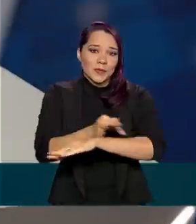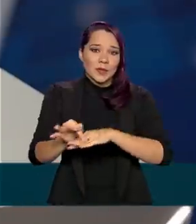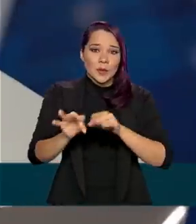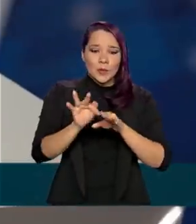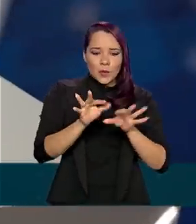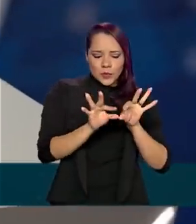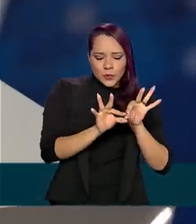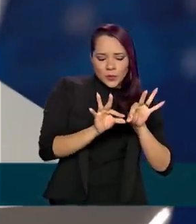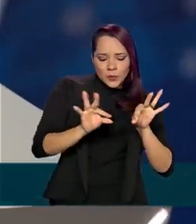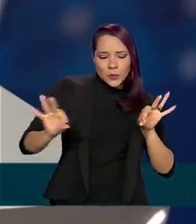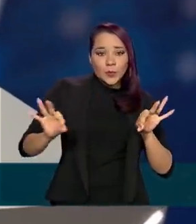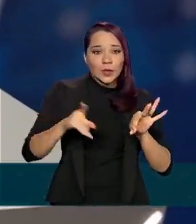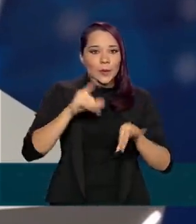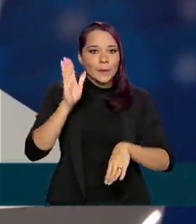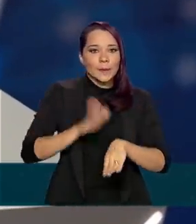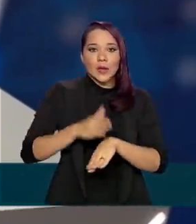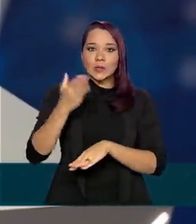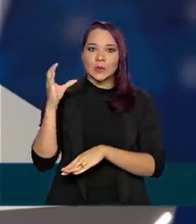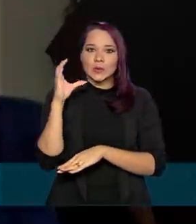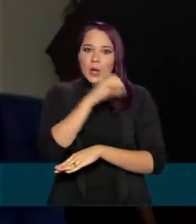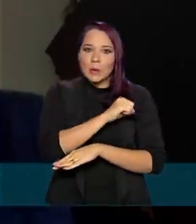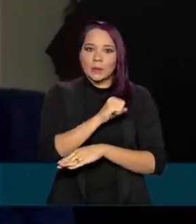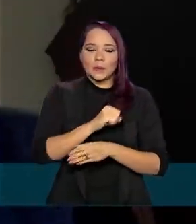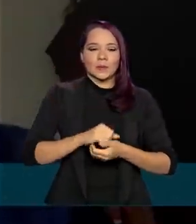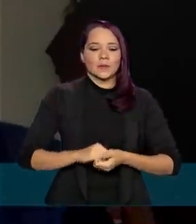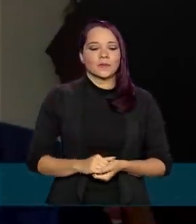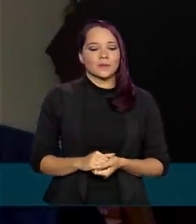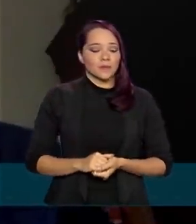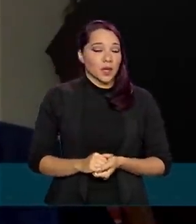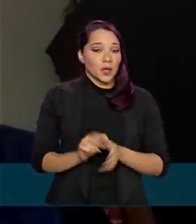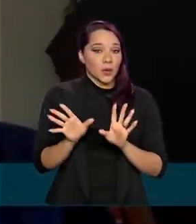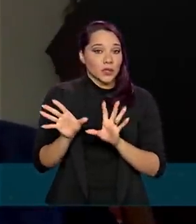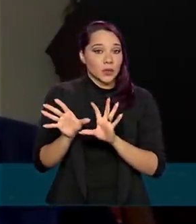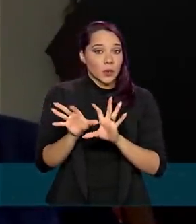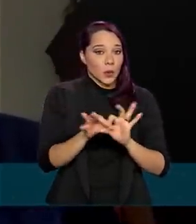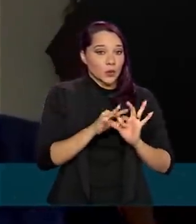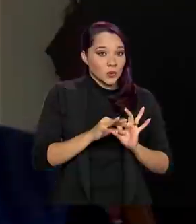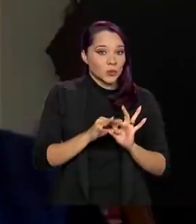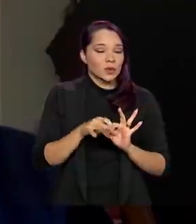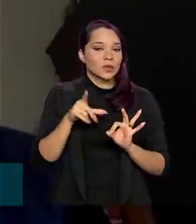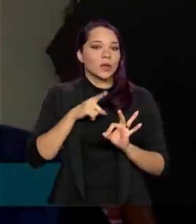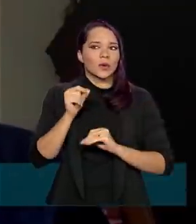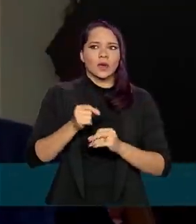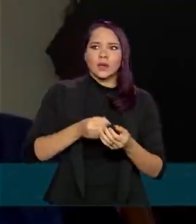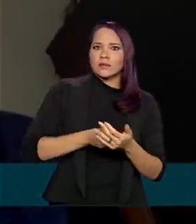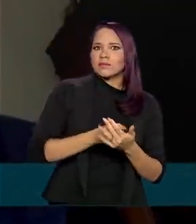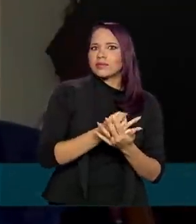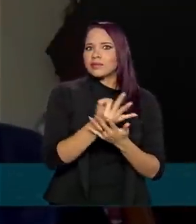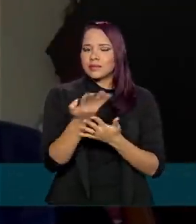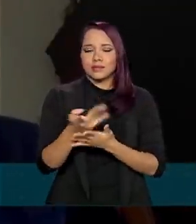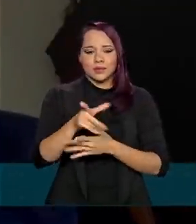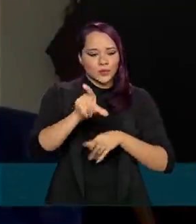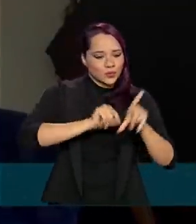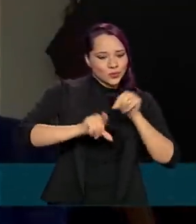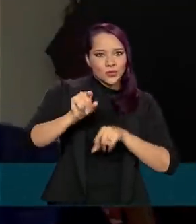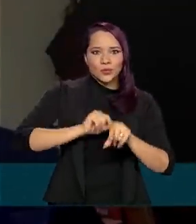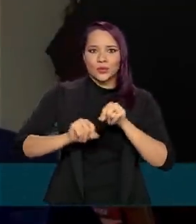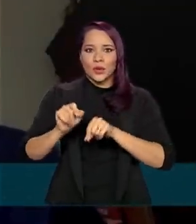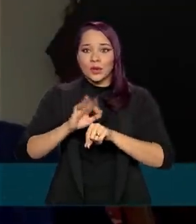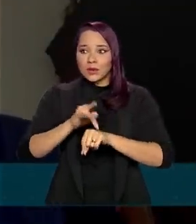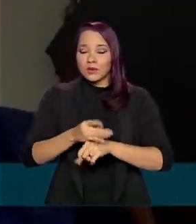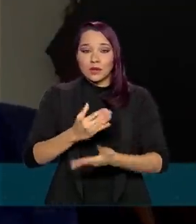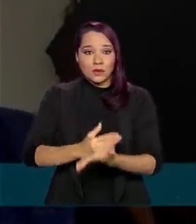ótica, permitindo mais conexões e rapidez. E esse conjunto nos dá, então, um leque de alternativas que vai nos ajudar tanto na